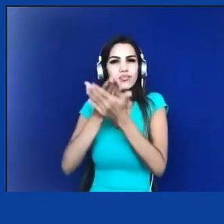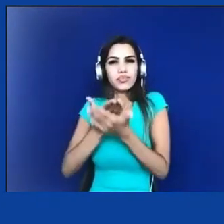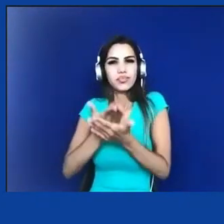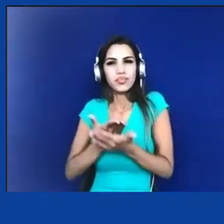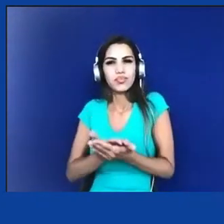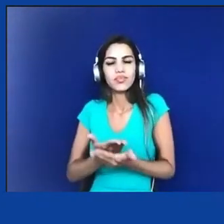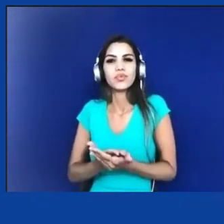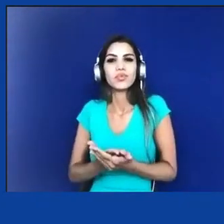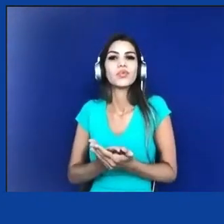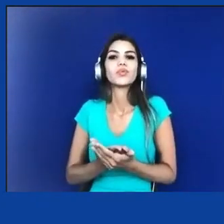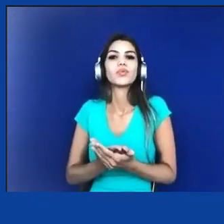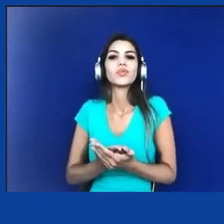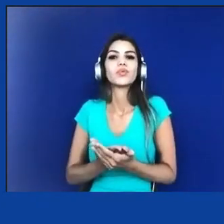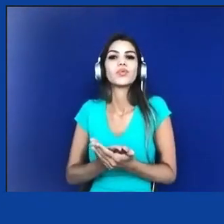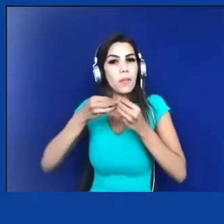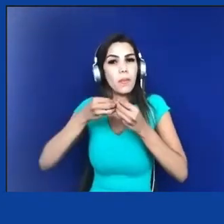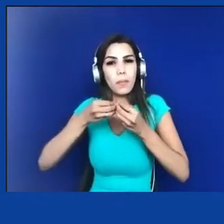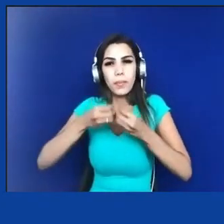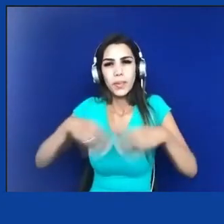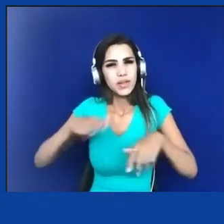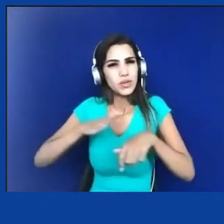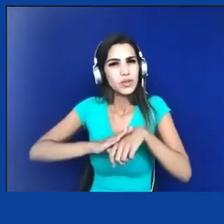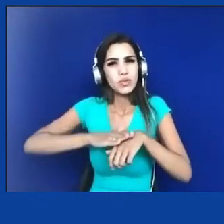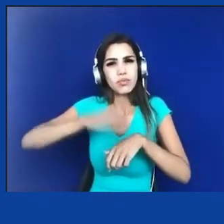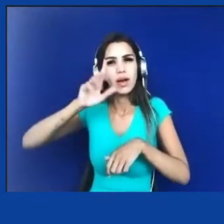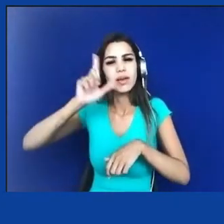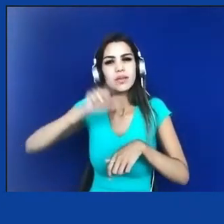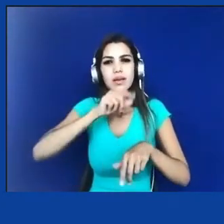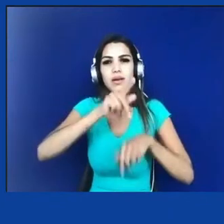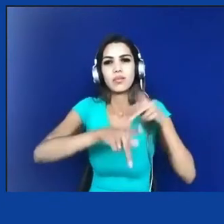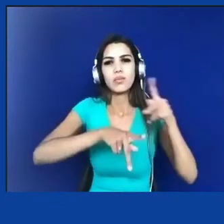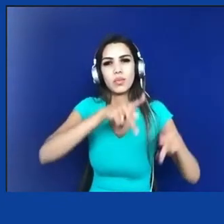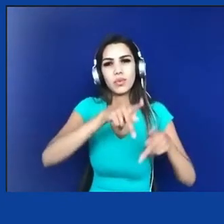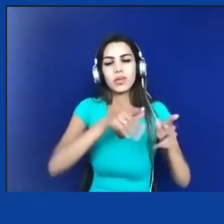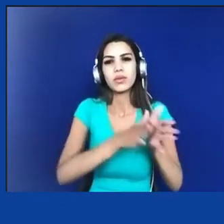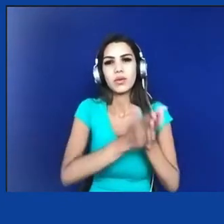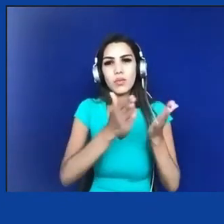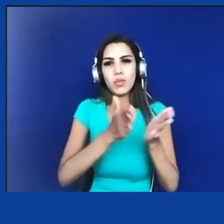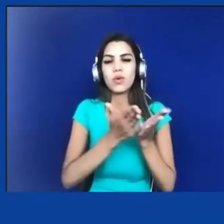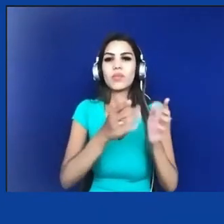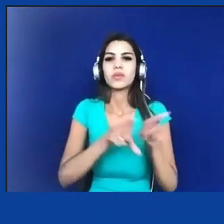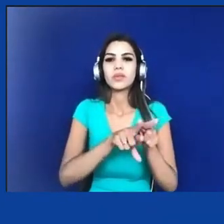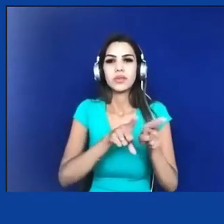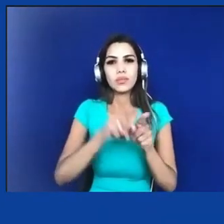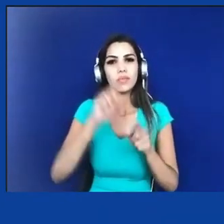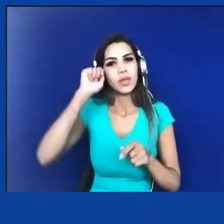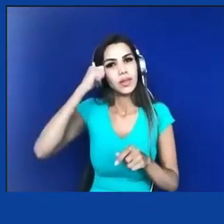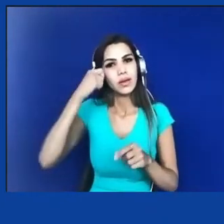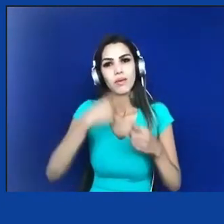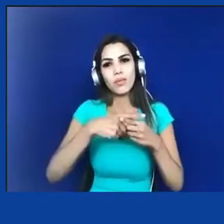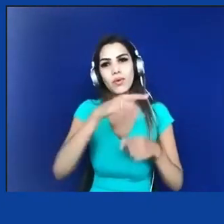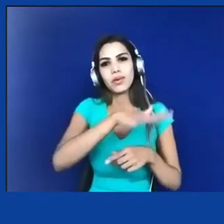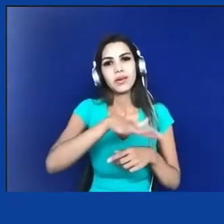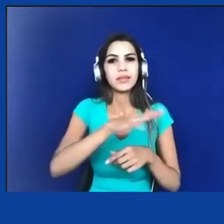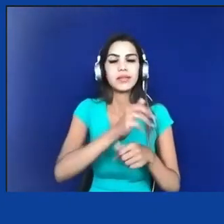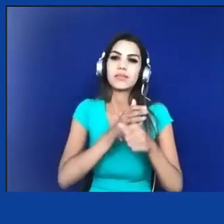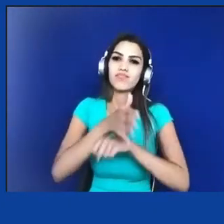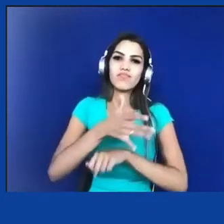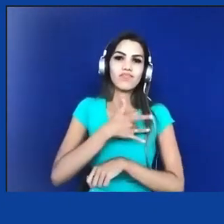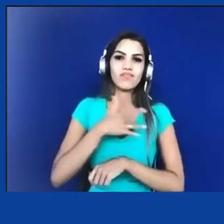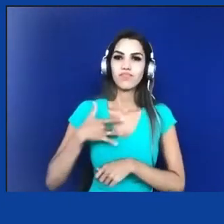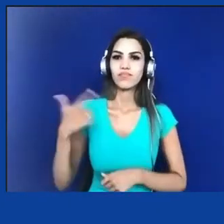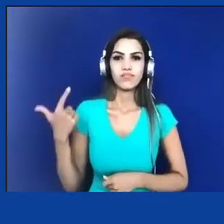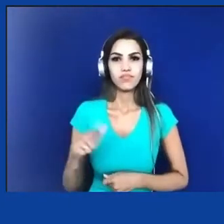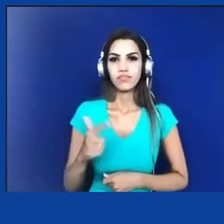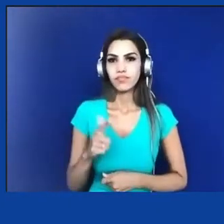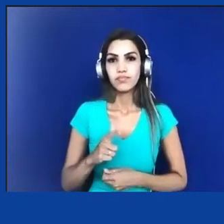da população pobre e negra ao acesso da saúde. A Covid-19 encontra um